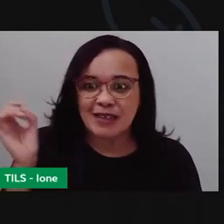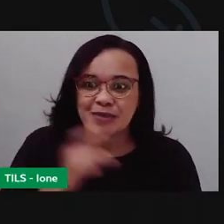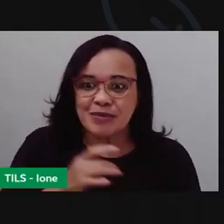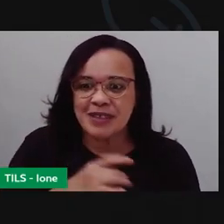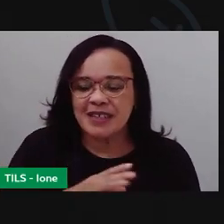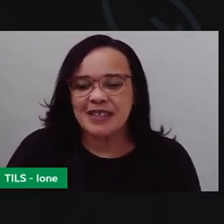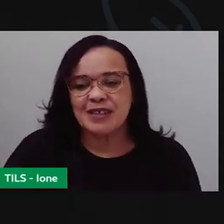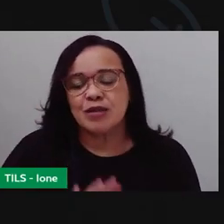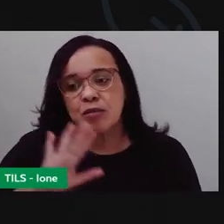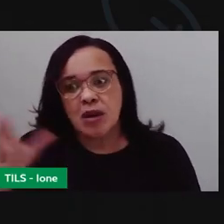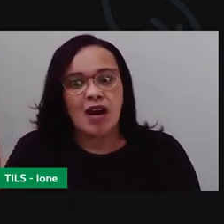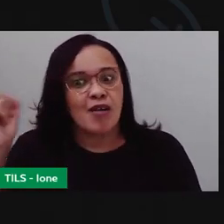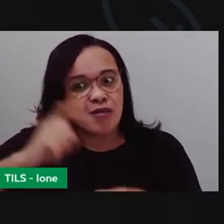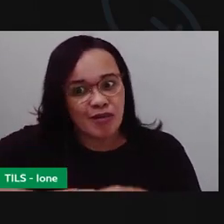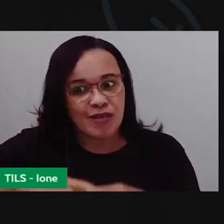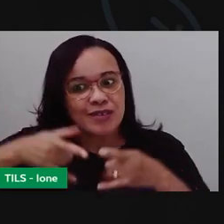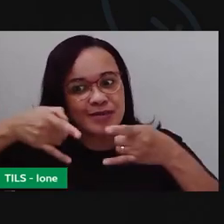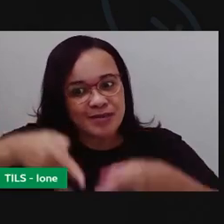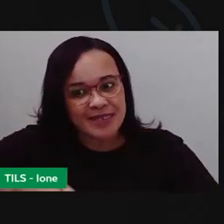todos.